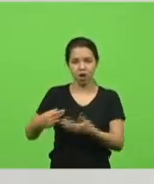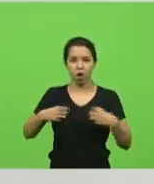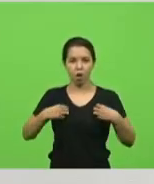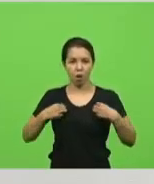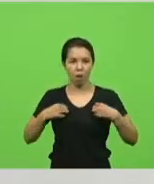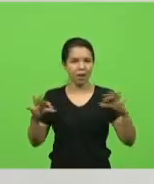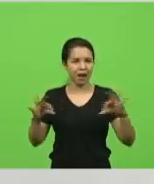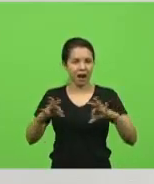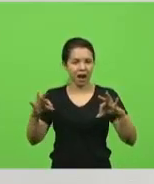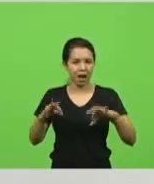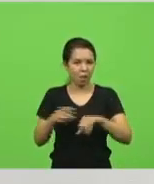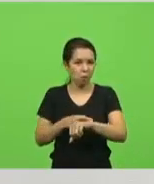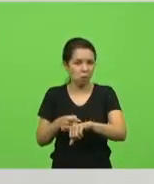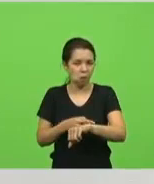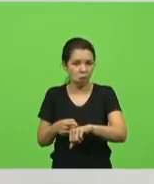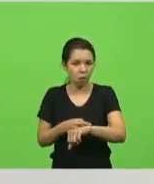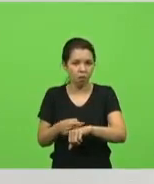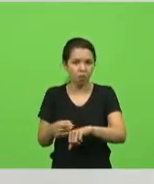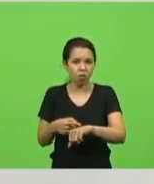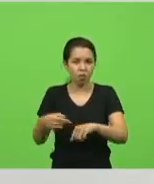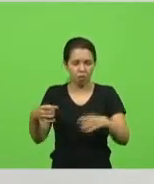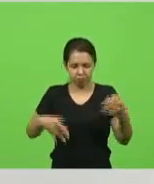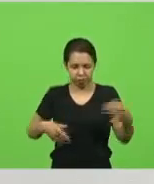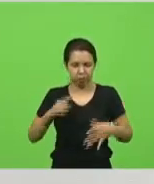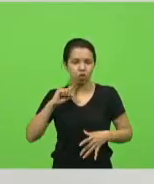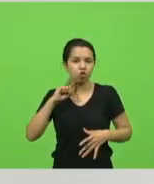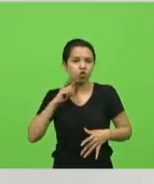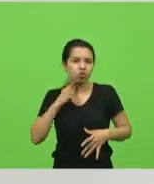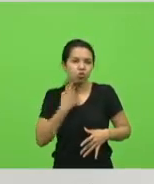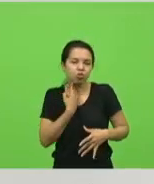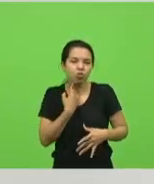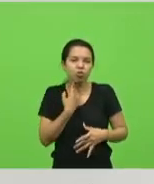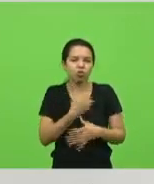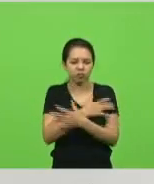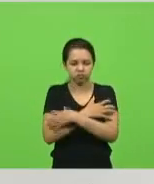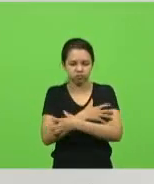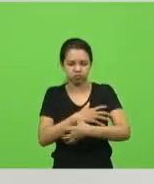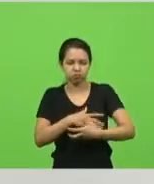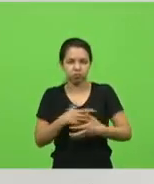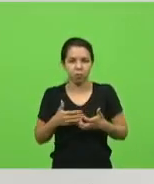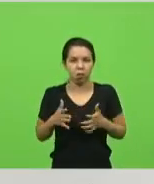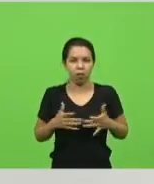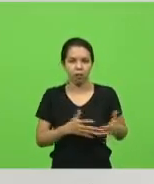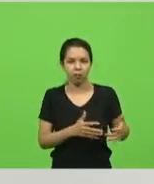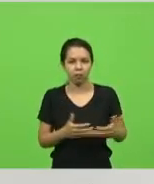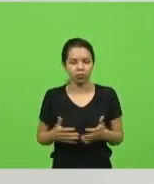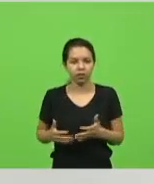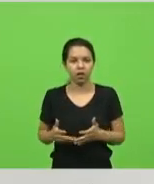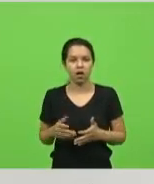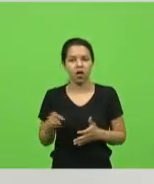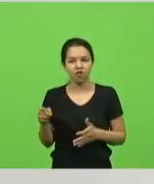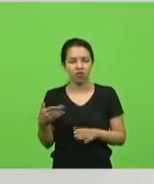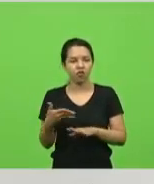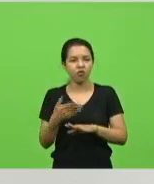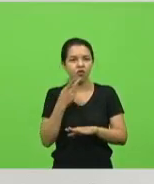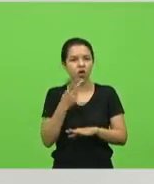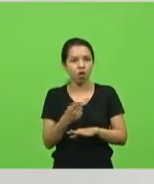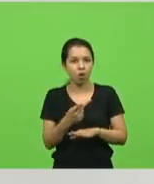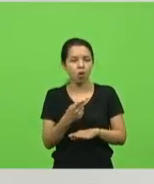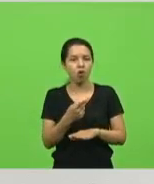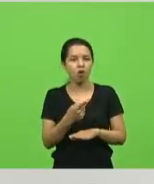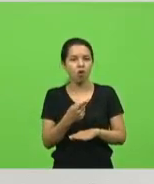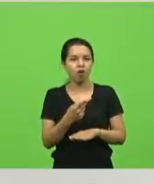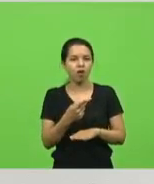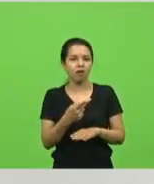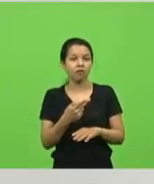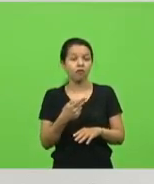uma situação deplorável, o corpo era coberto de escaras. Ele disse que a vontade era segurar o pai. disse, não, ela é uma menina agressiva. A gente tem